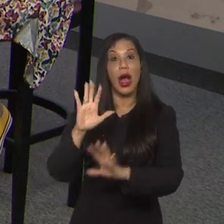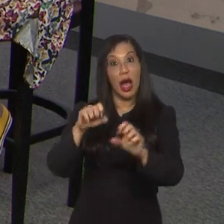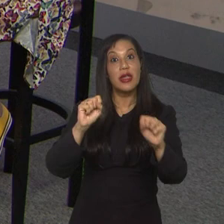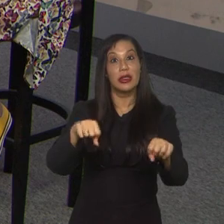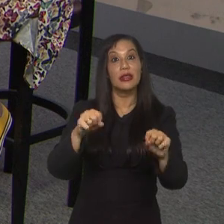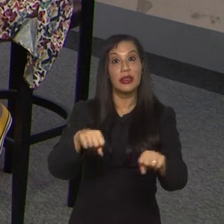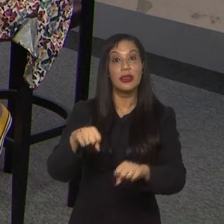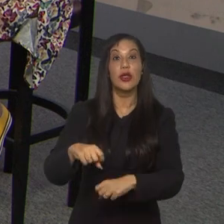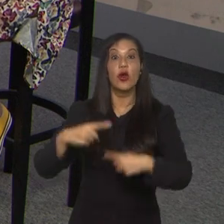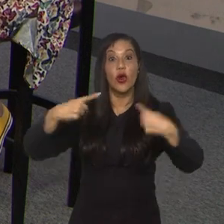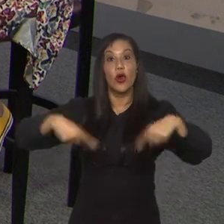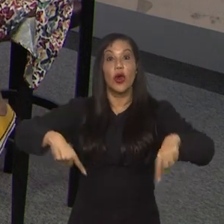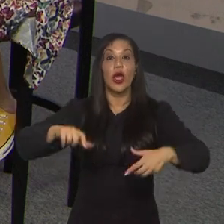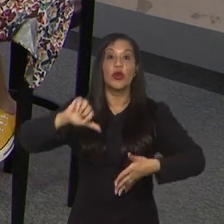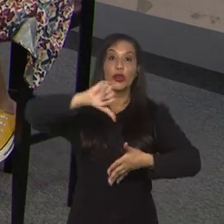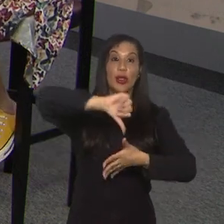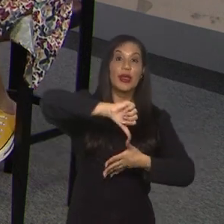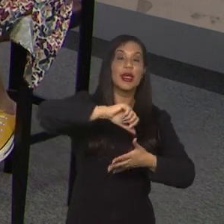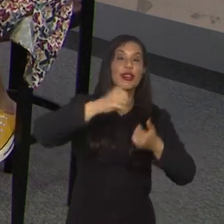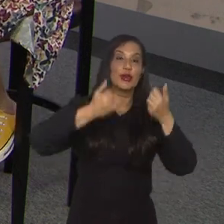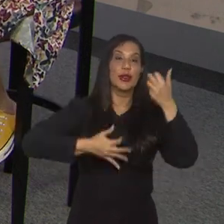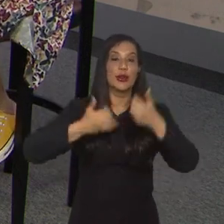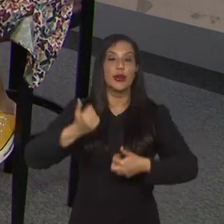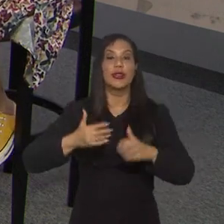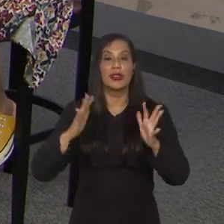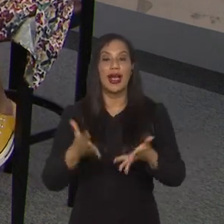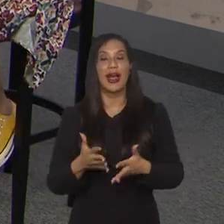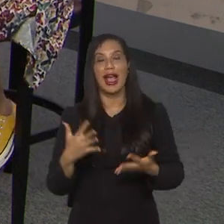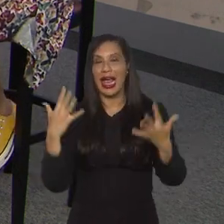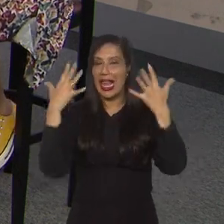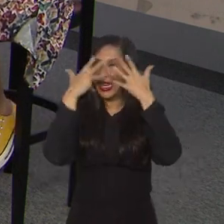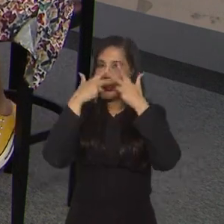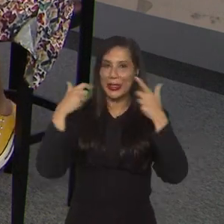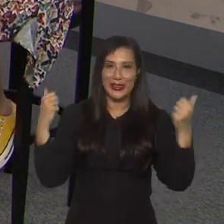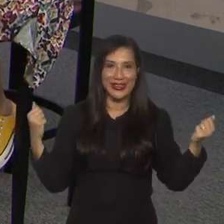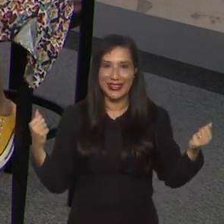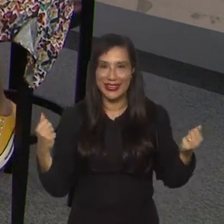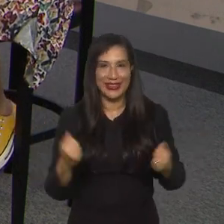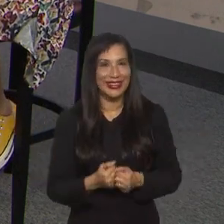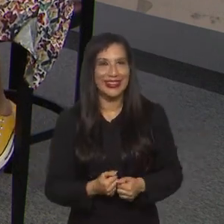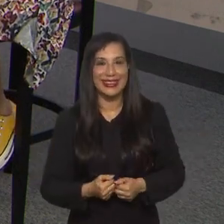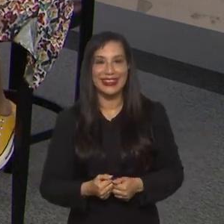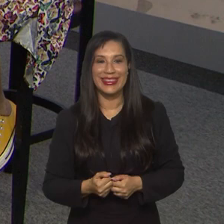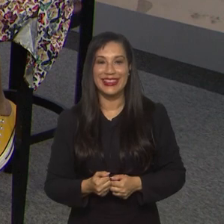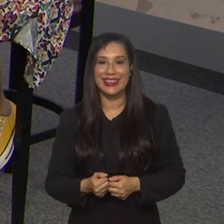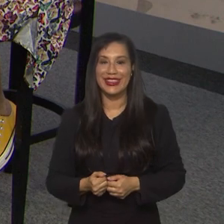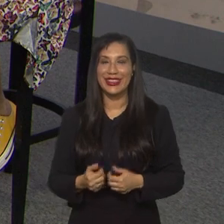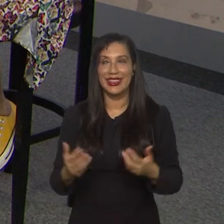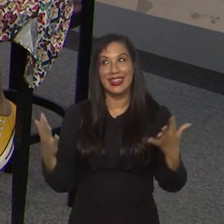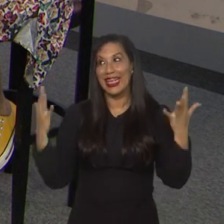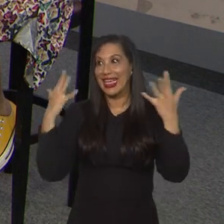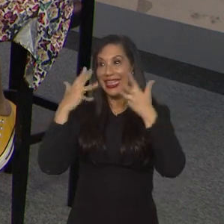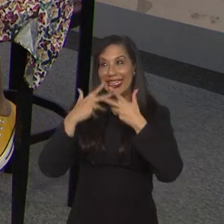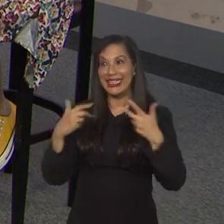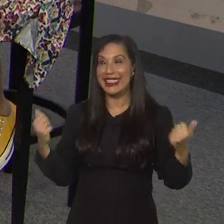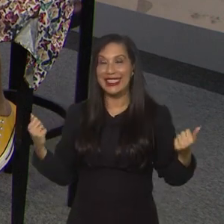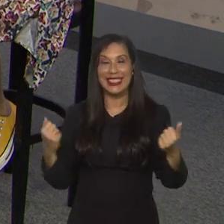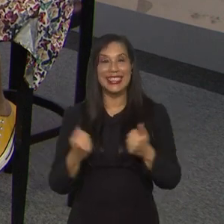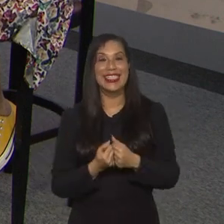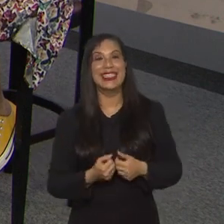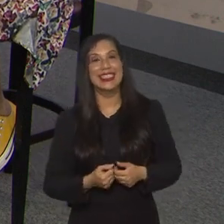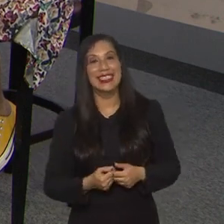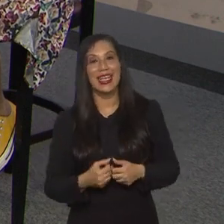é sim, vai ser um duelo sul-americano, a gente já comentou isso aqui. Seria lindo. Seria linda, seria linda, olha a piada, infame, seria linda, que